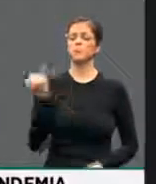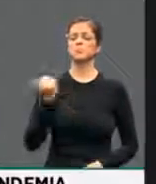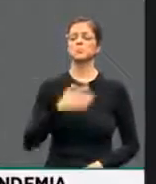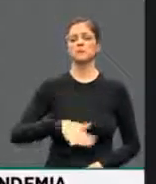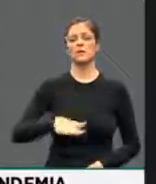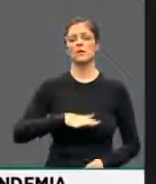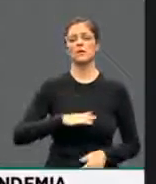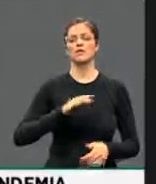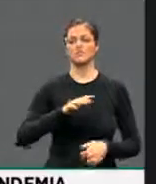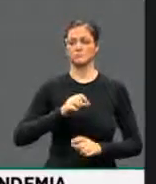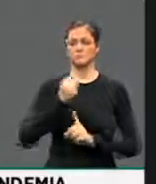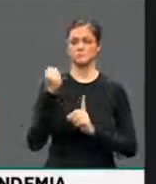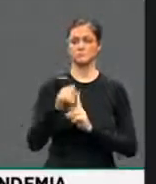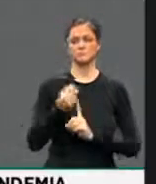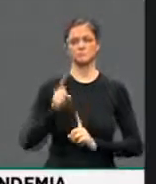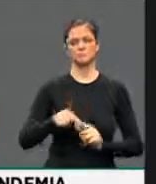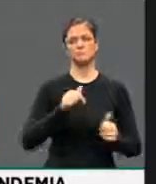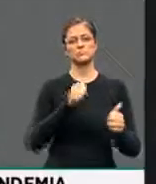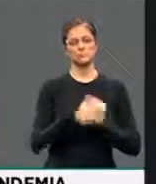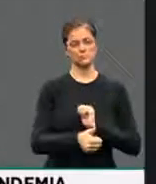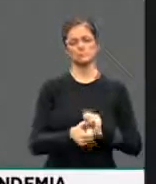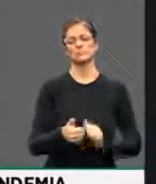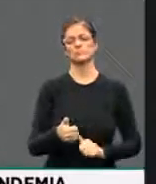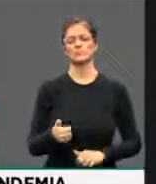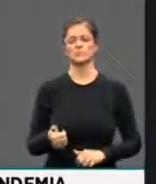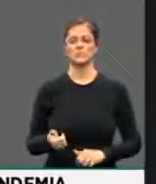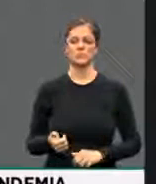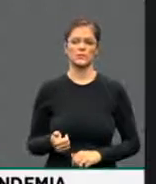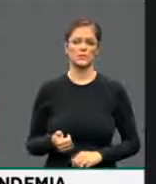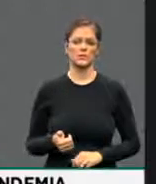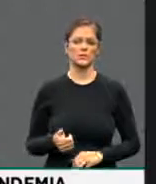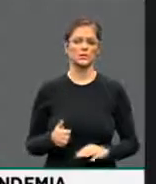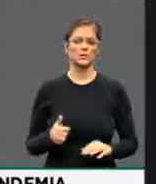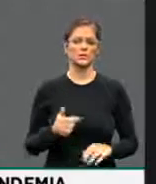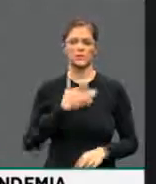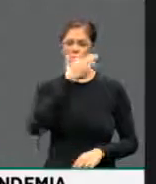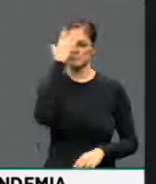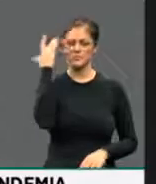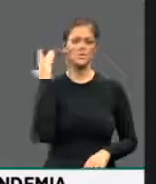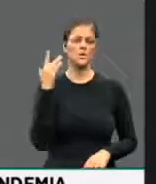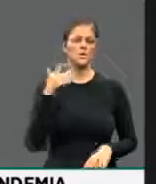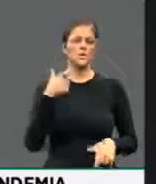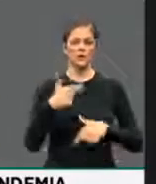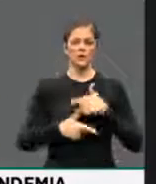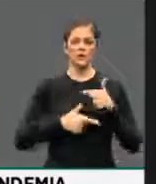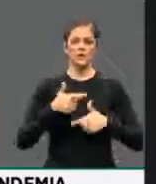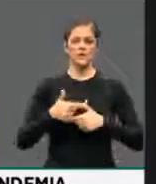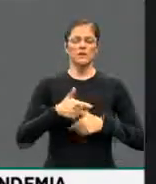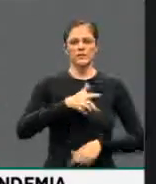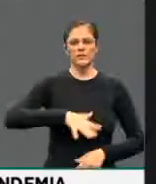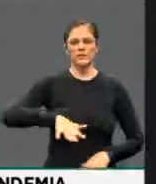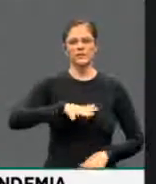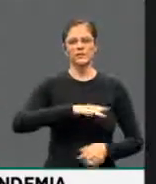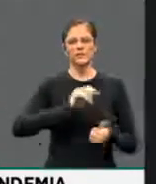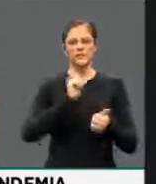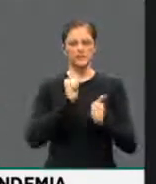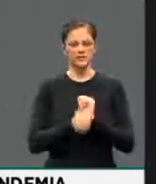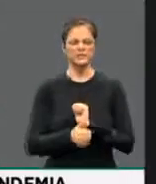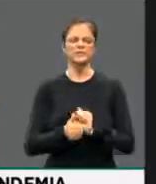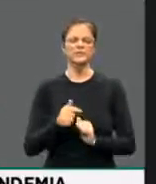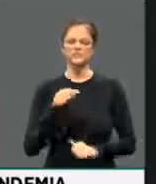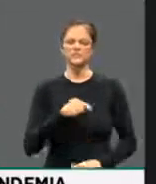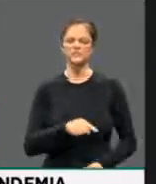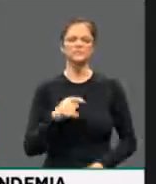brasileira, que são atletas, não só atletas, mas aqueles que trabalham em torno da atividade esportiva. Tudo isso é